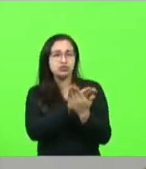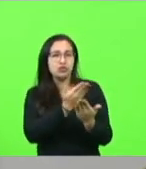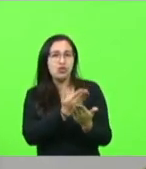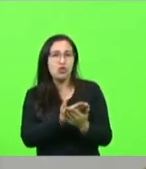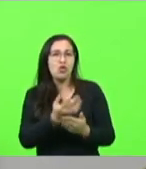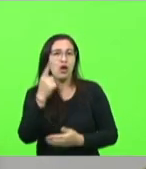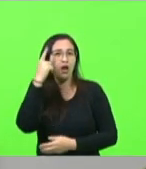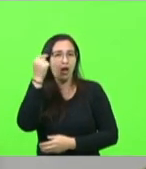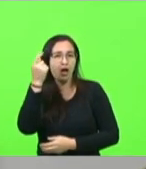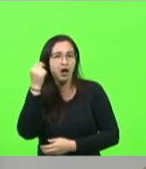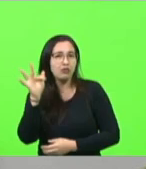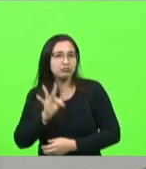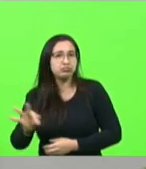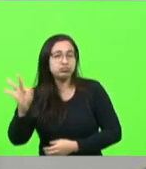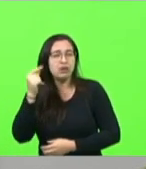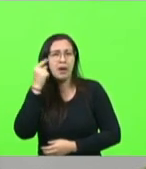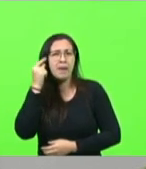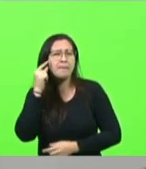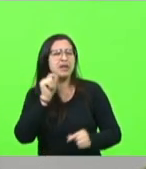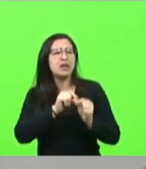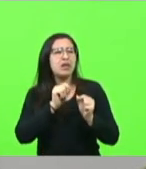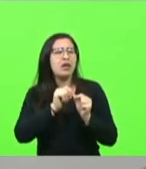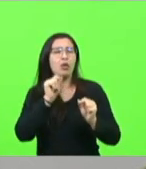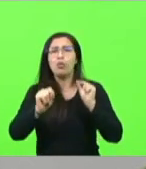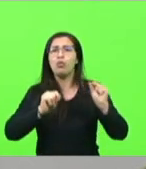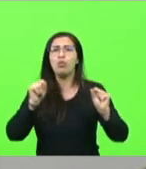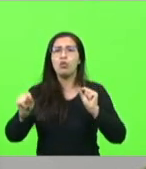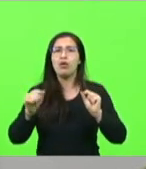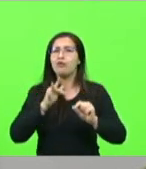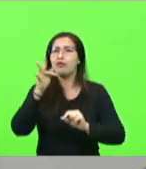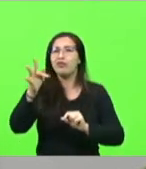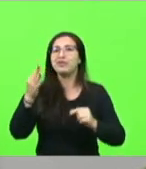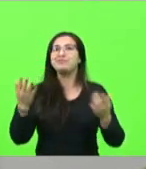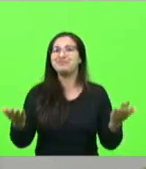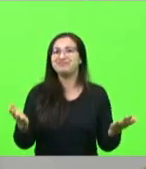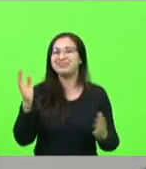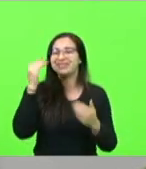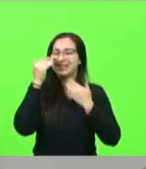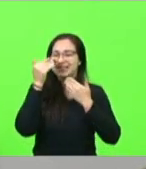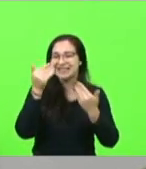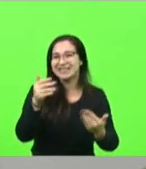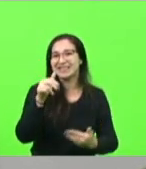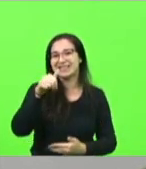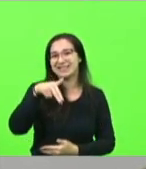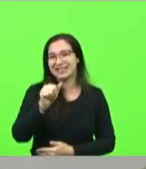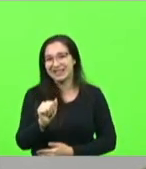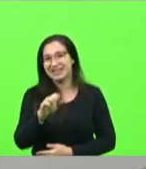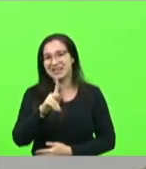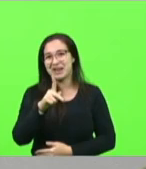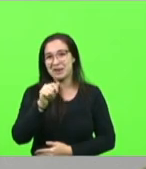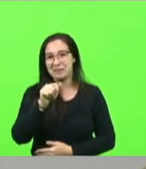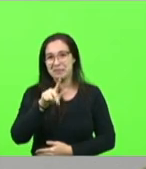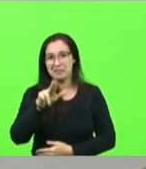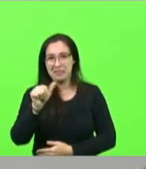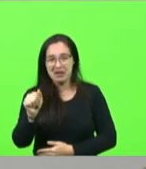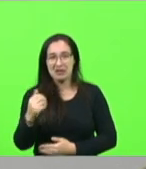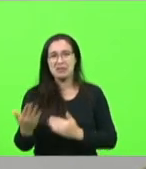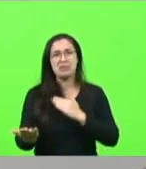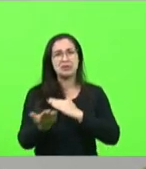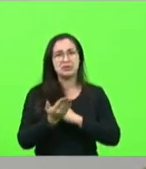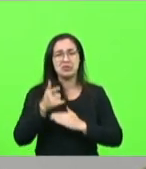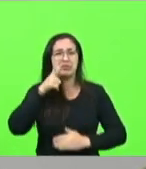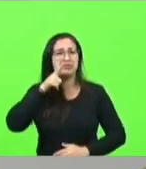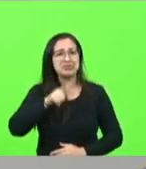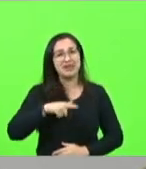pensar no que vai fazer no futuro e diante. Eu só tenho a agradecer a Ana Paula que me ajudou bastante a conseguir a vaga na empresa